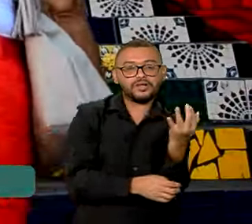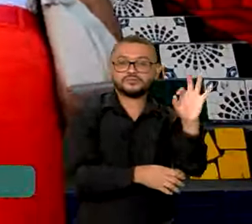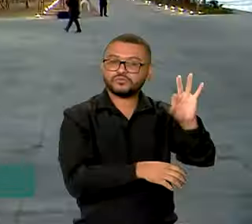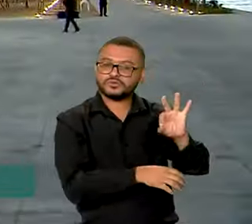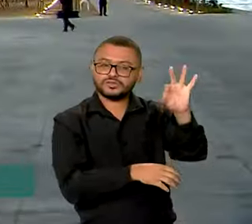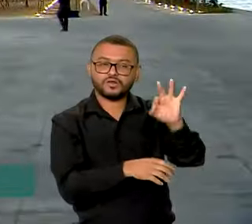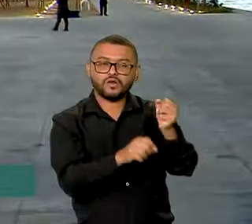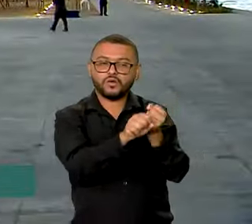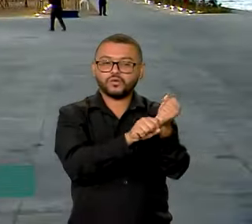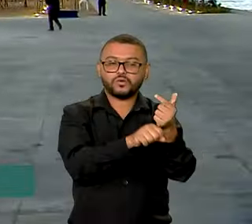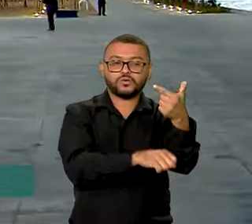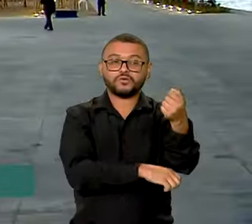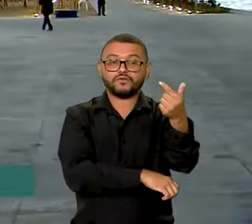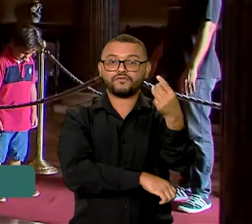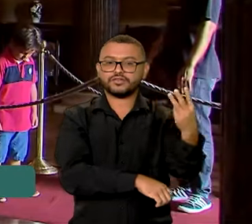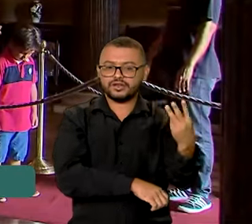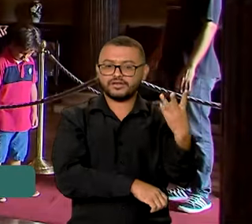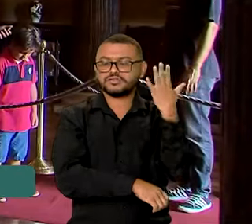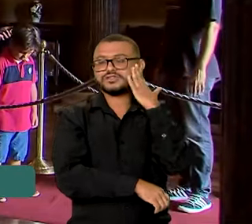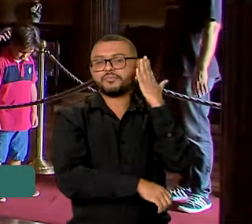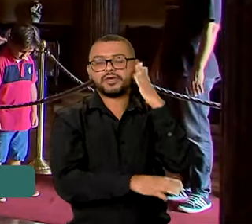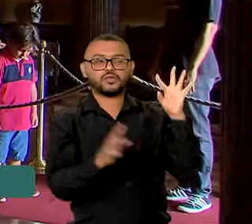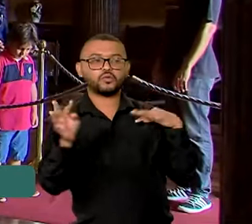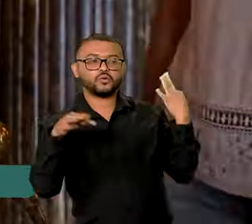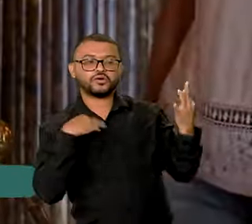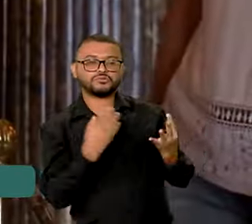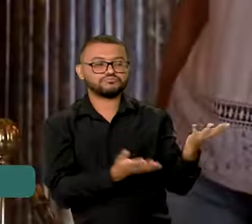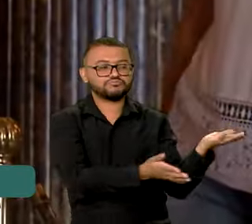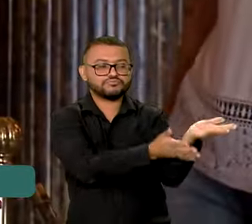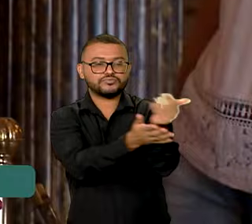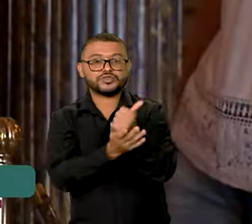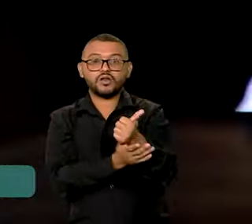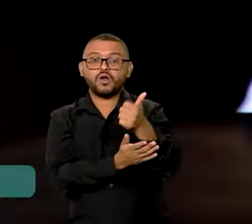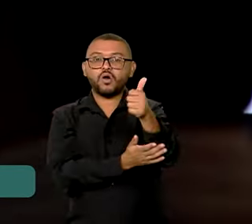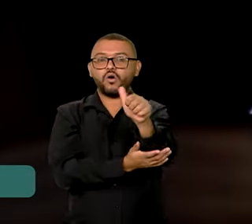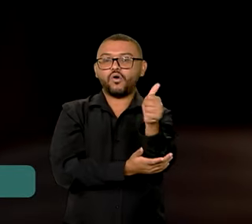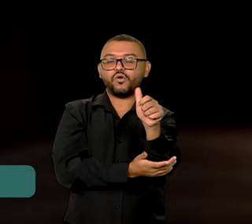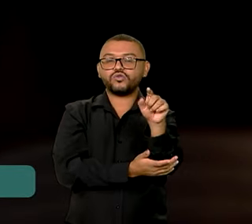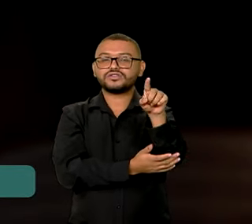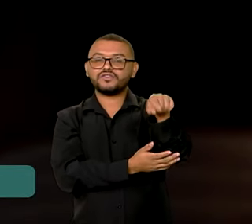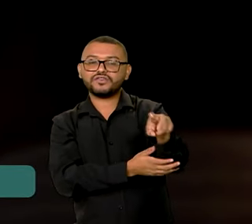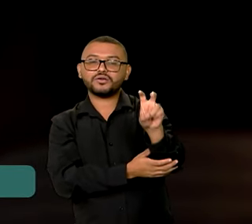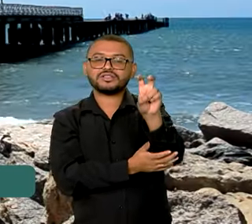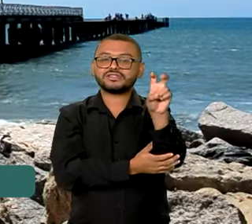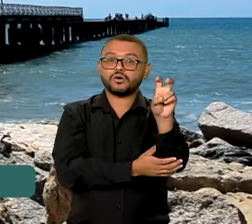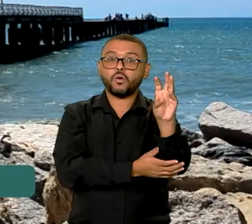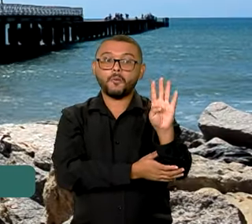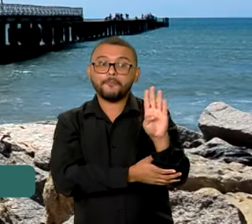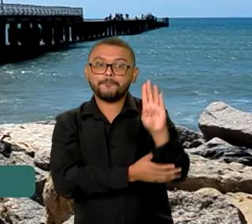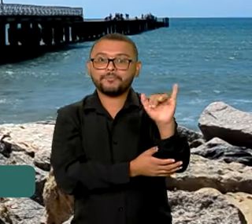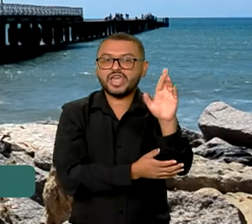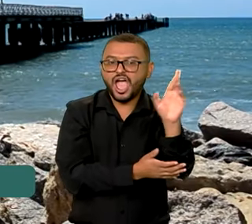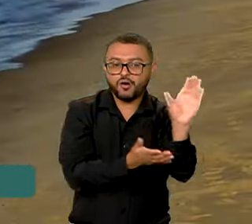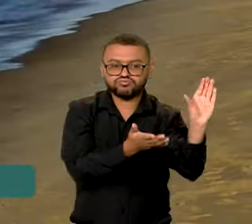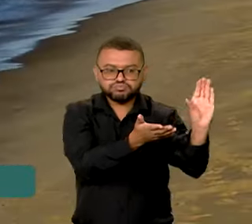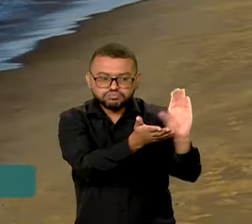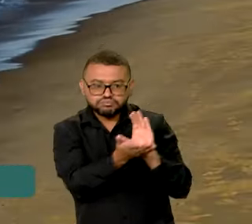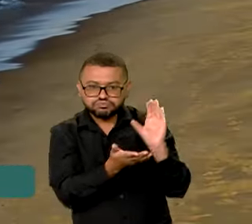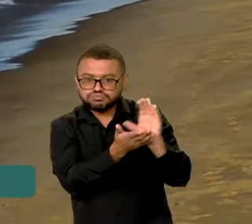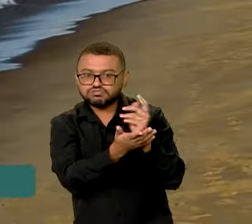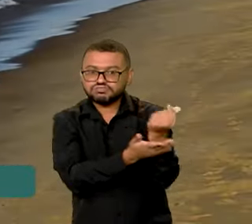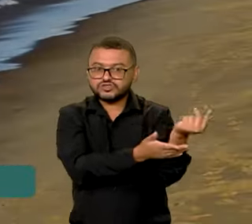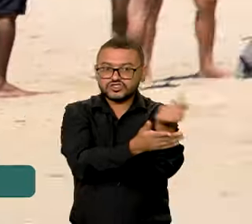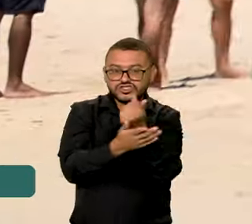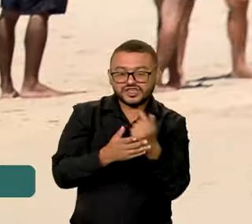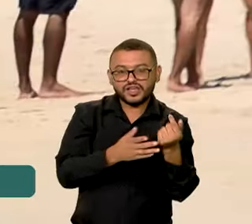Em 2023, os operadores de turismo faturaram 11,55 bilhões de reais em